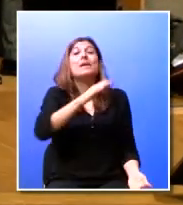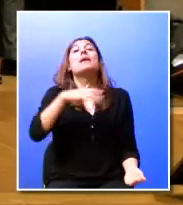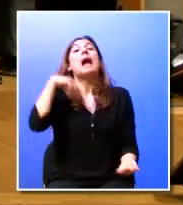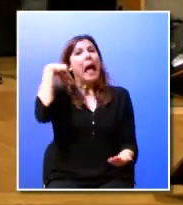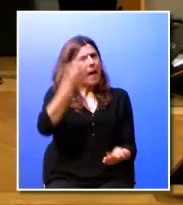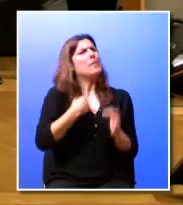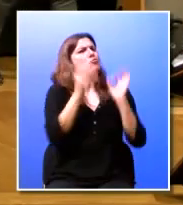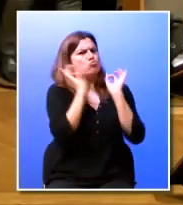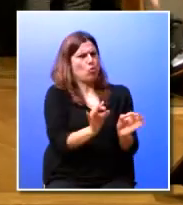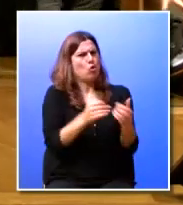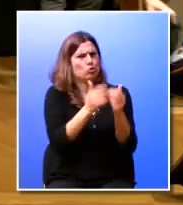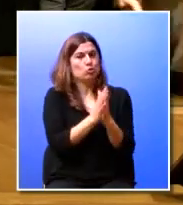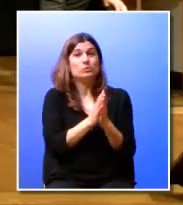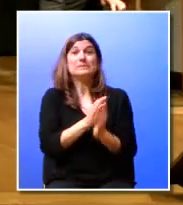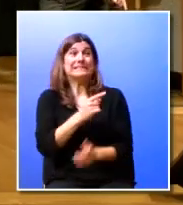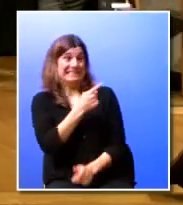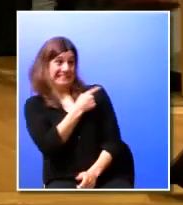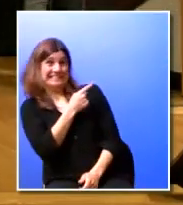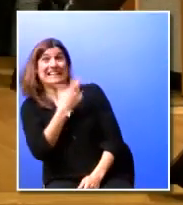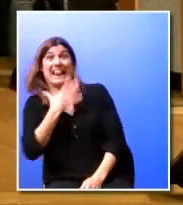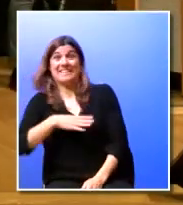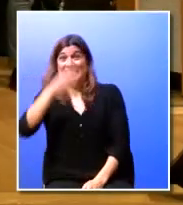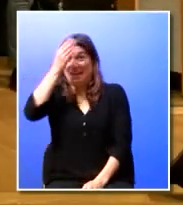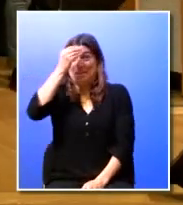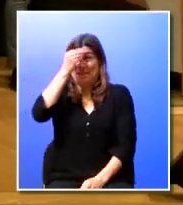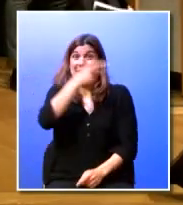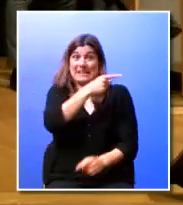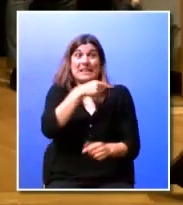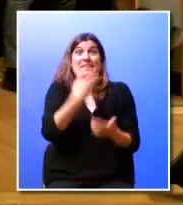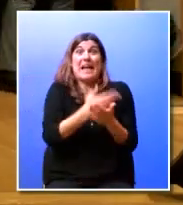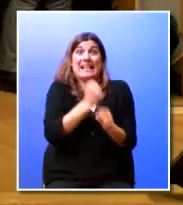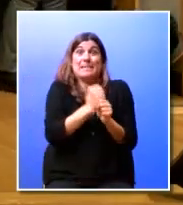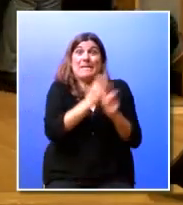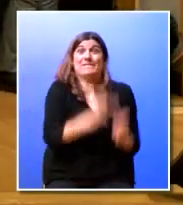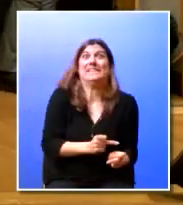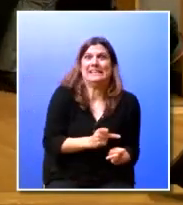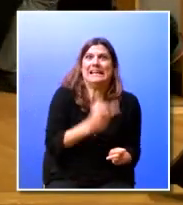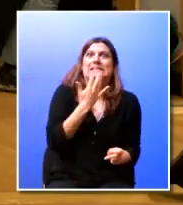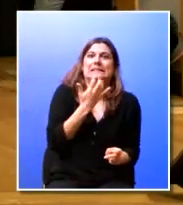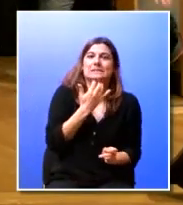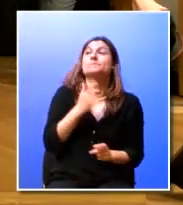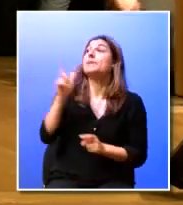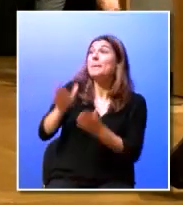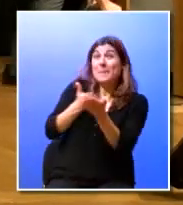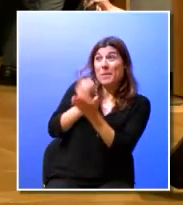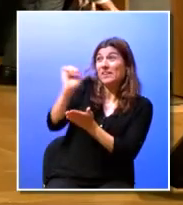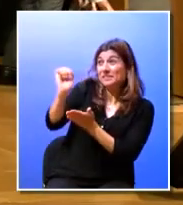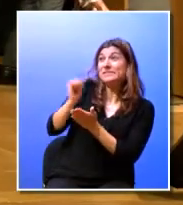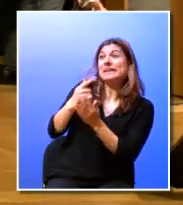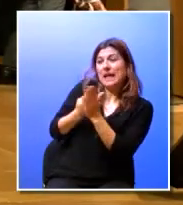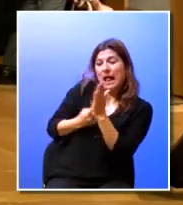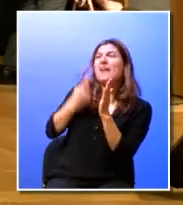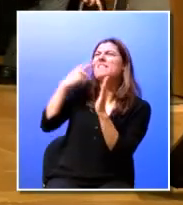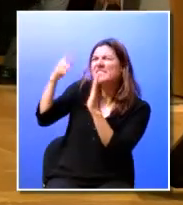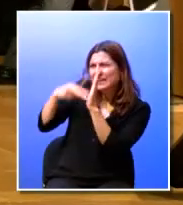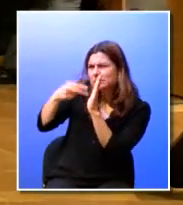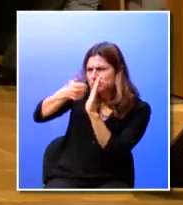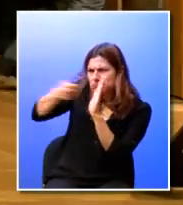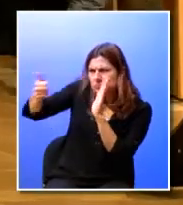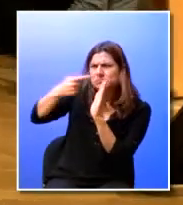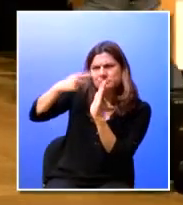tudo pronto ele quer aprender e ficar com o trabalho eu tenho aqui as suas propostas tem aqui veja se está tudo direitinho